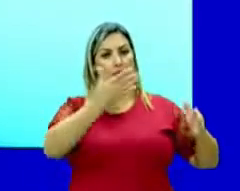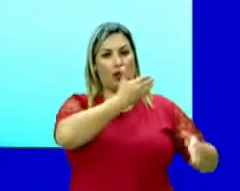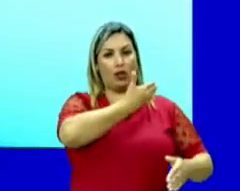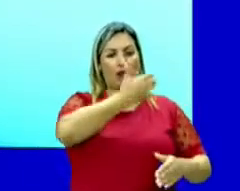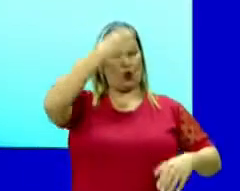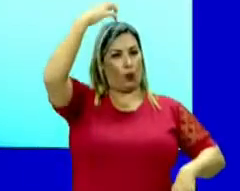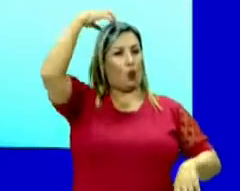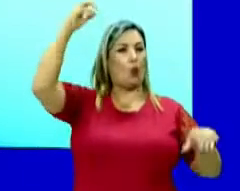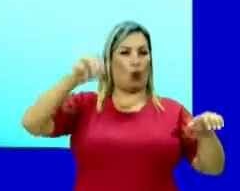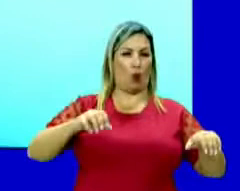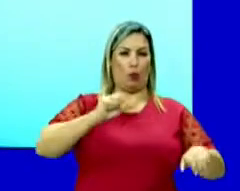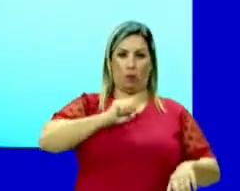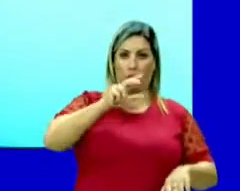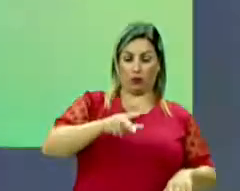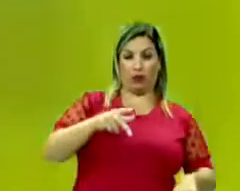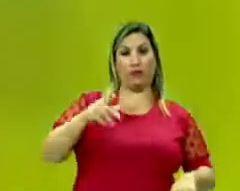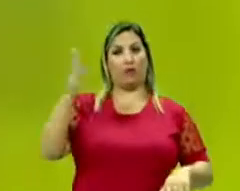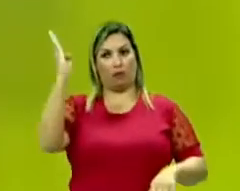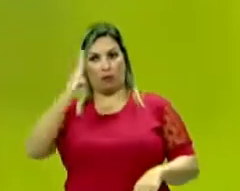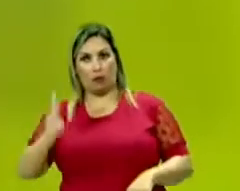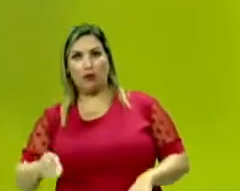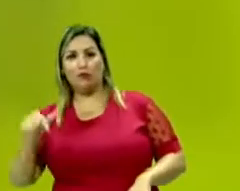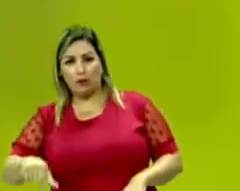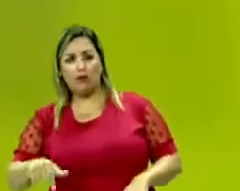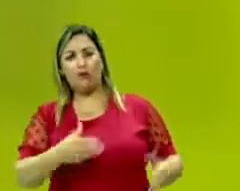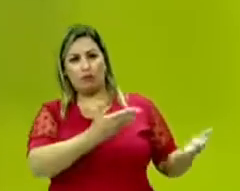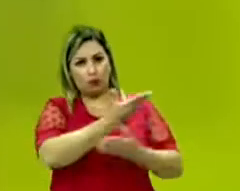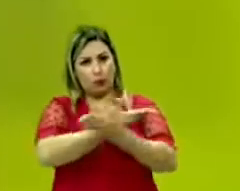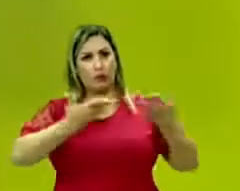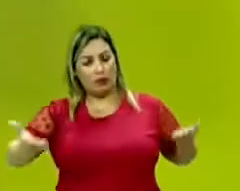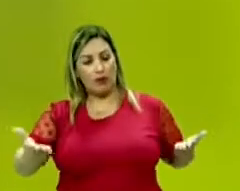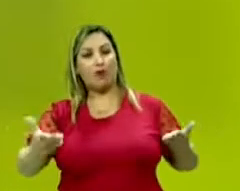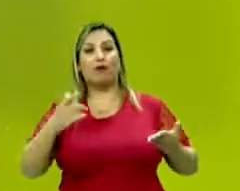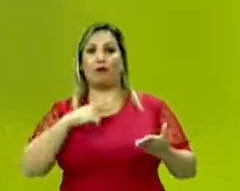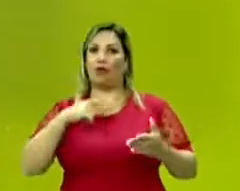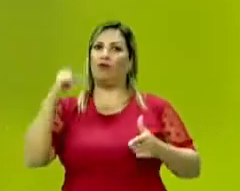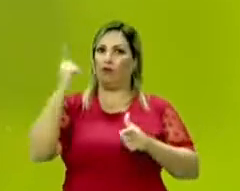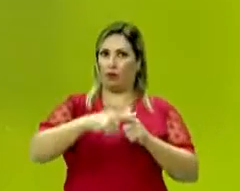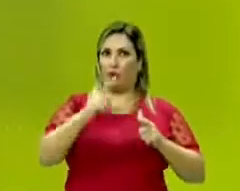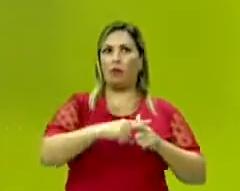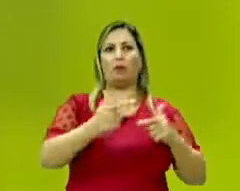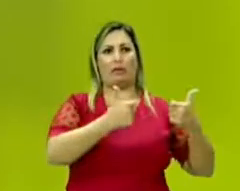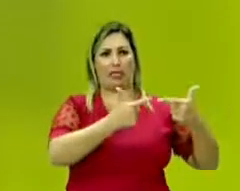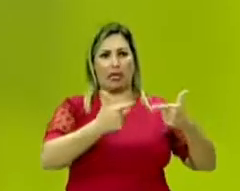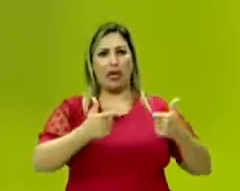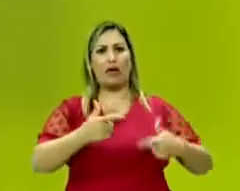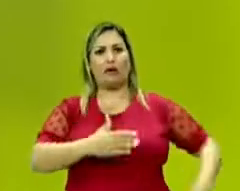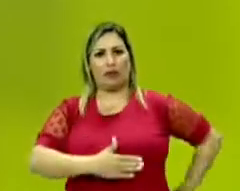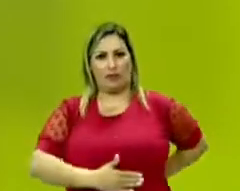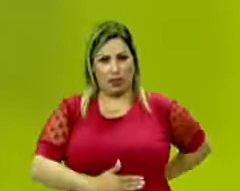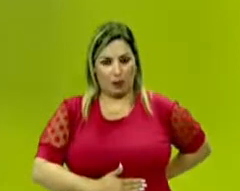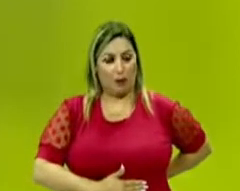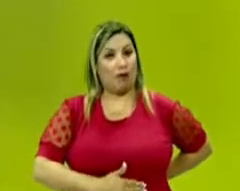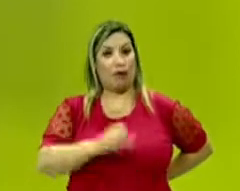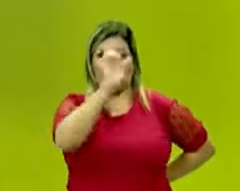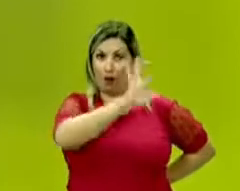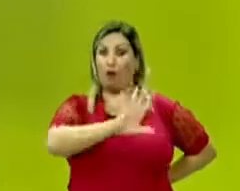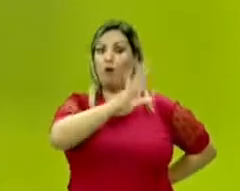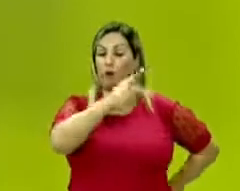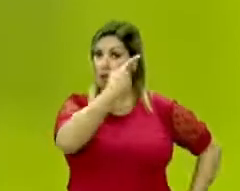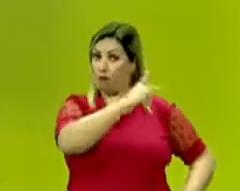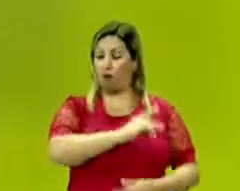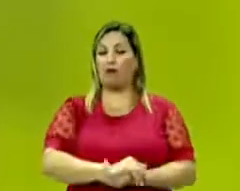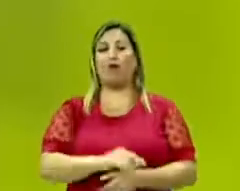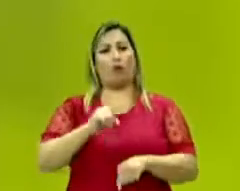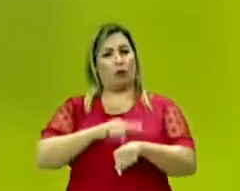portuguesa para o Brasil tem total relação com as tensões provocadas pelas guerras napoleônicas na Europa. Foi um dos